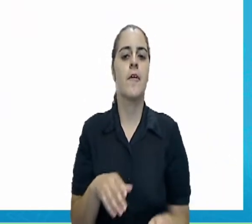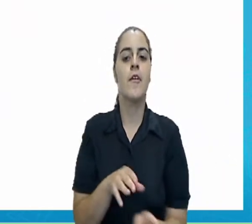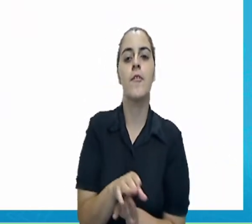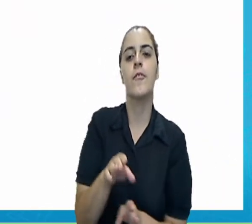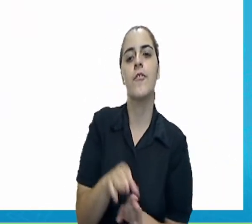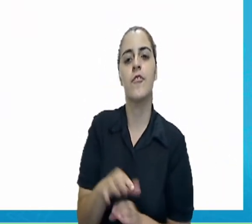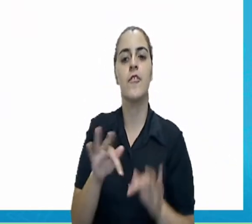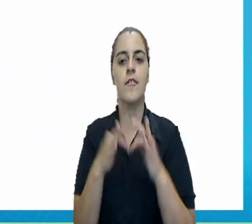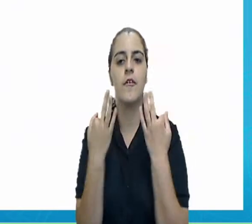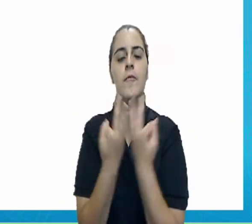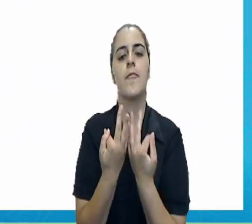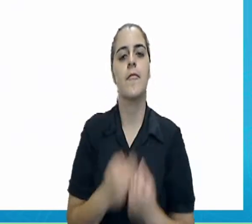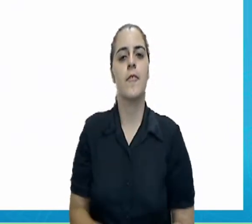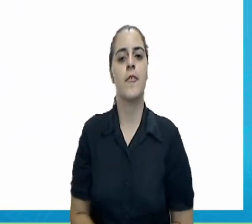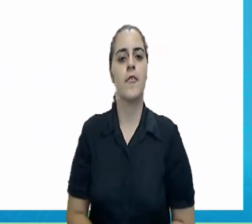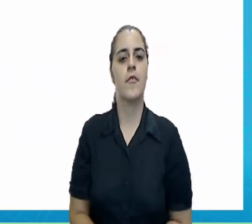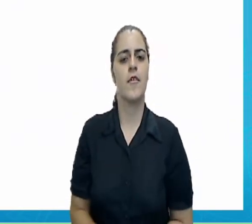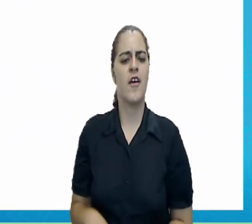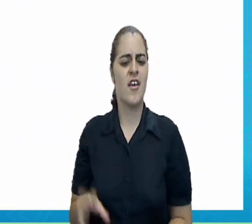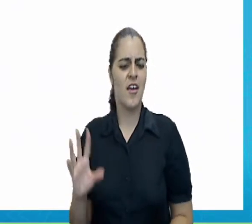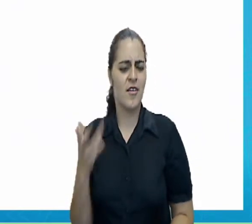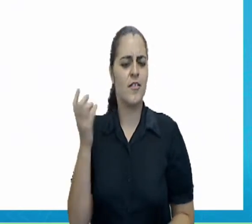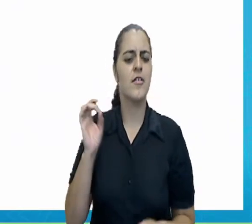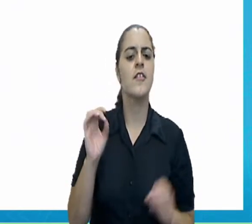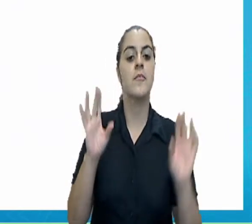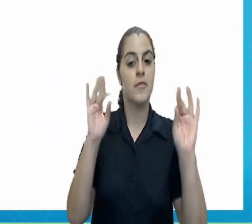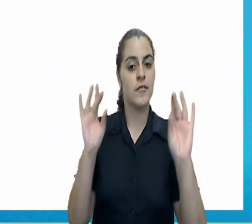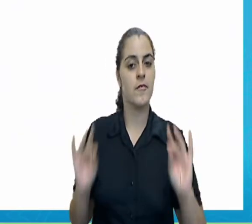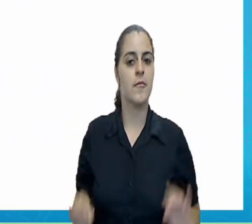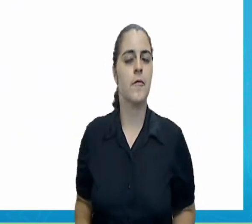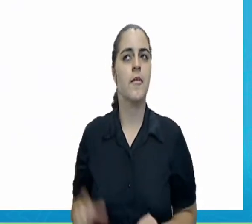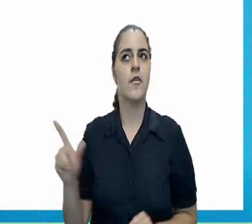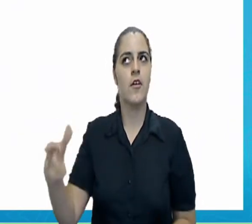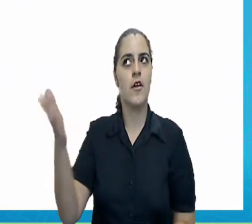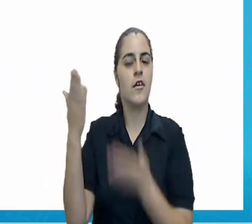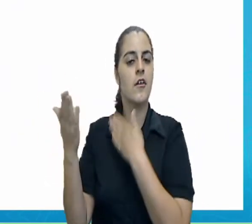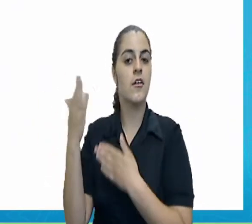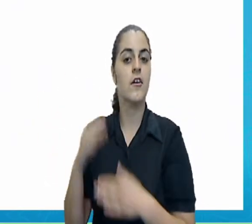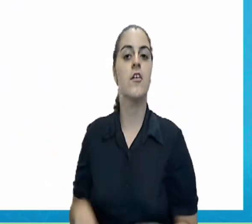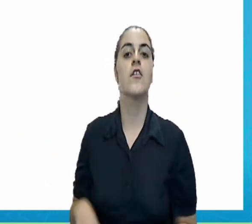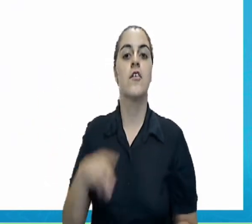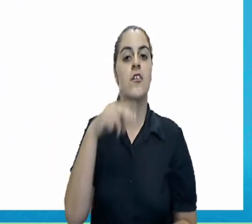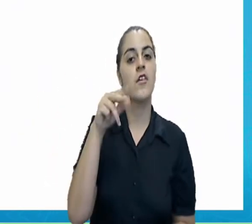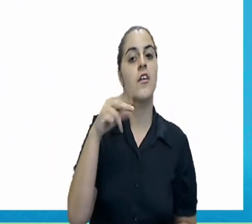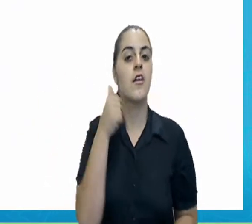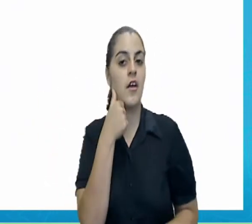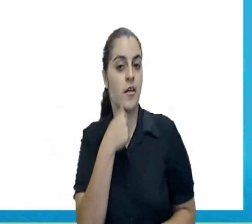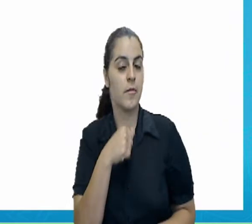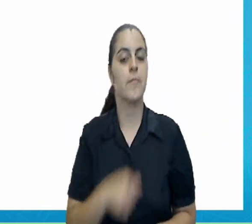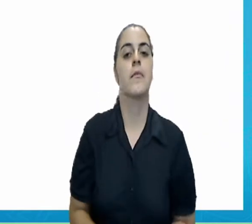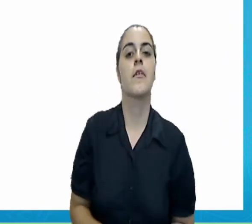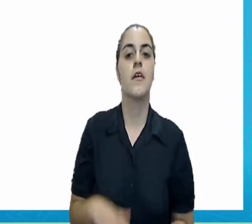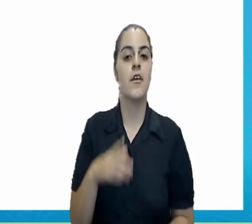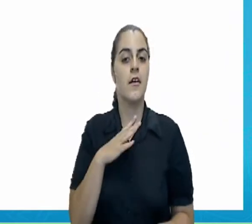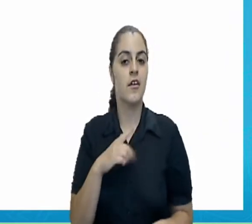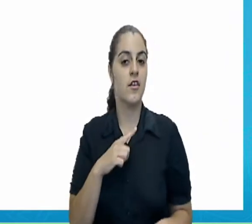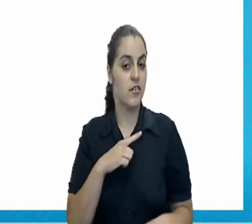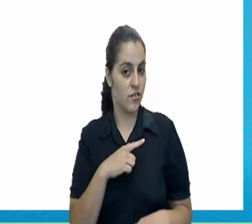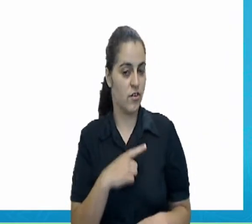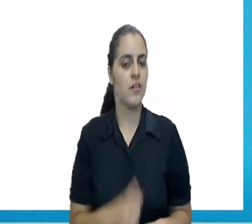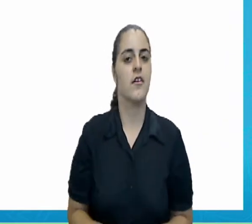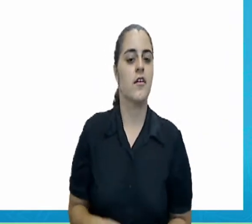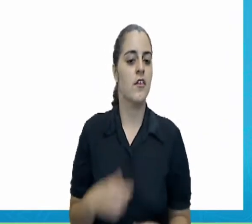na família. O recorde anterior pertencia a sua irmã, Catrim, que